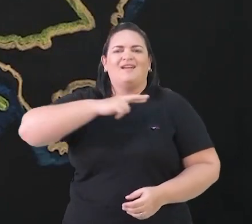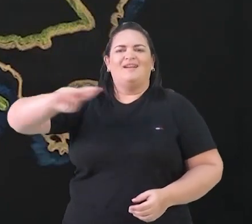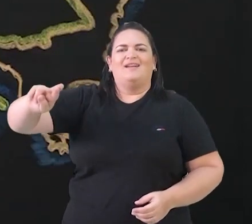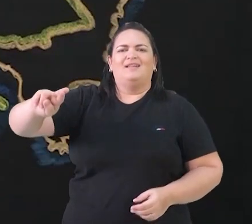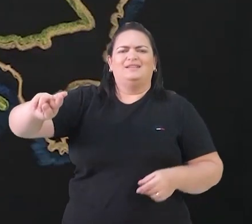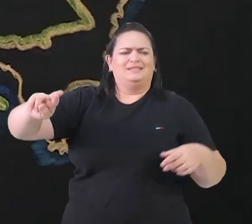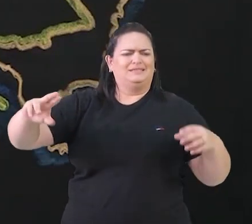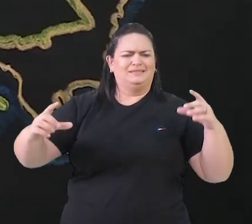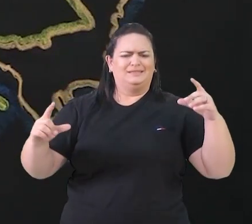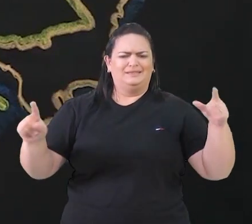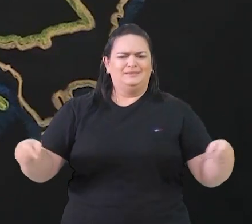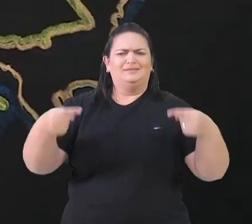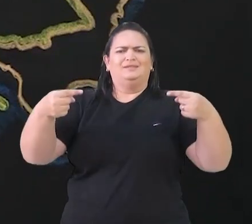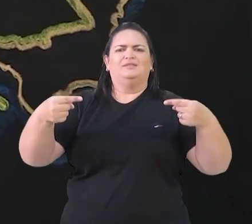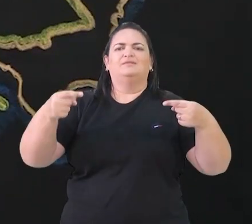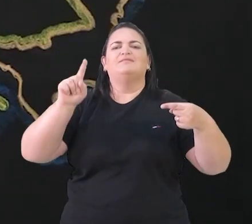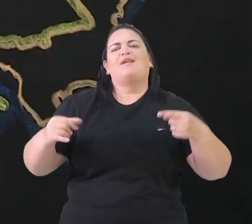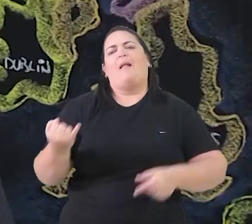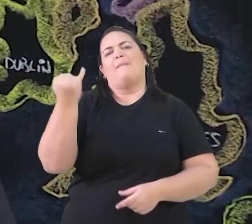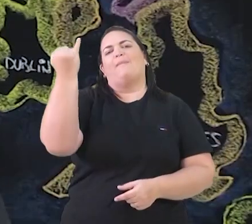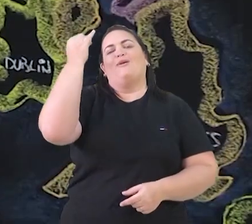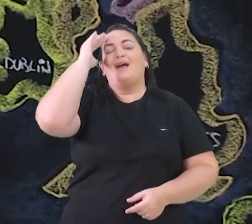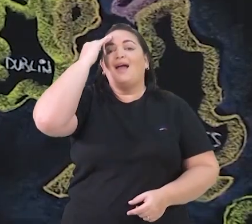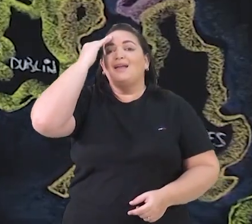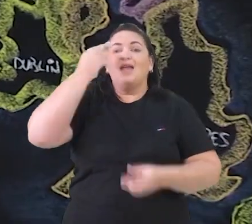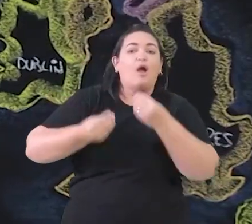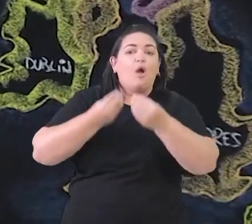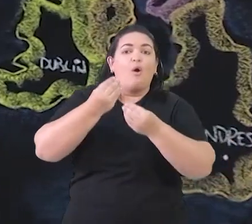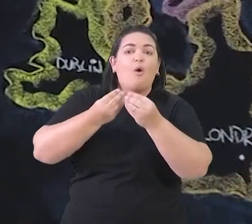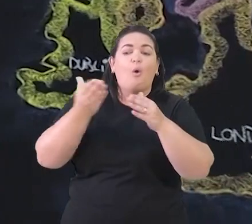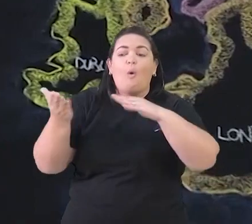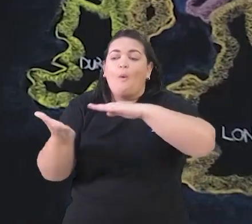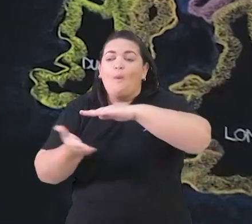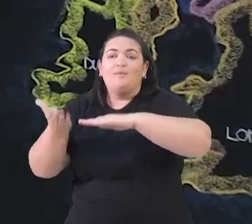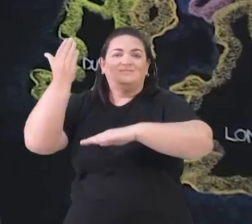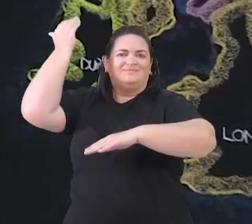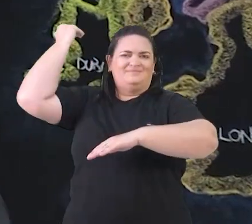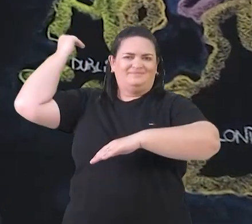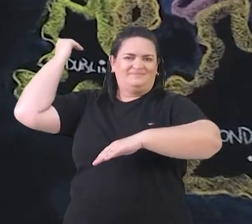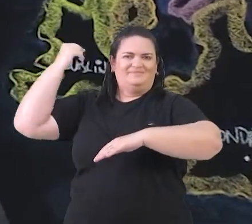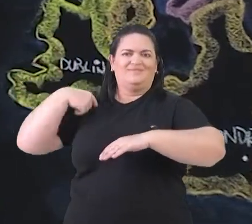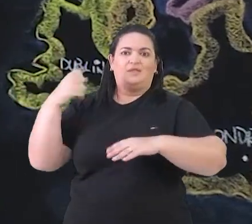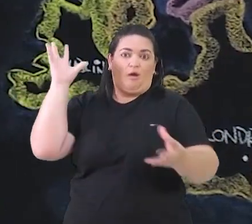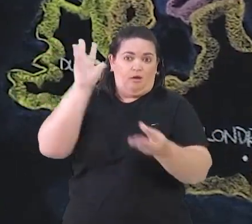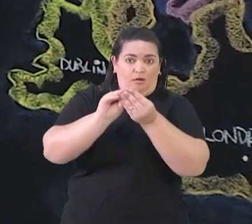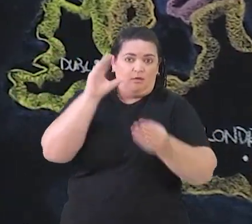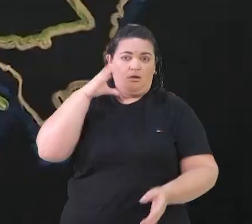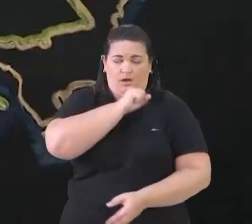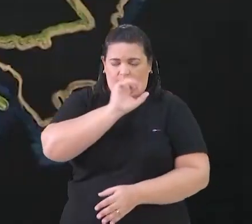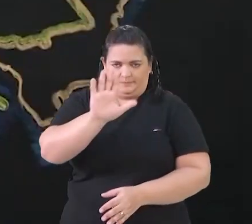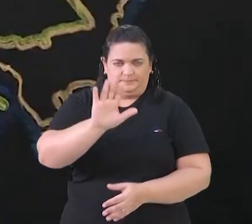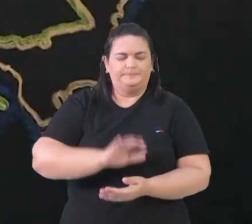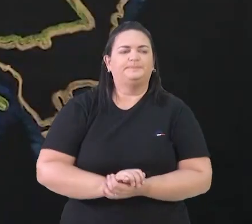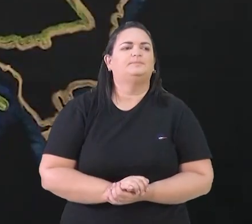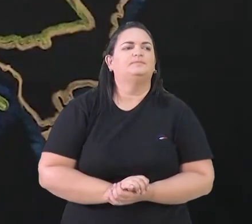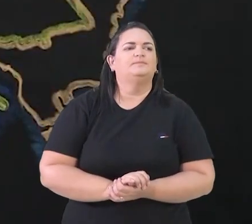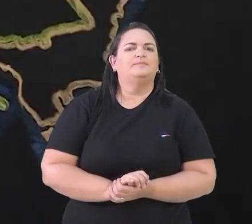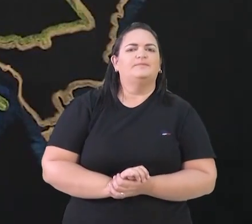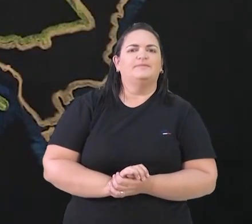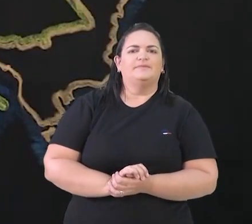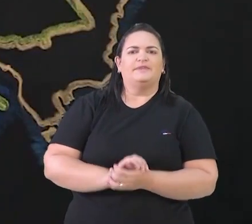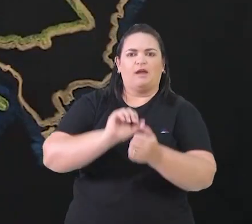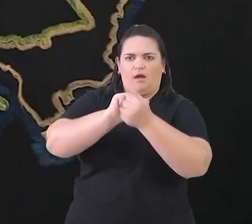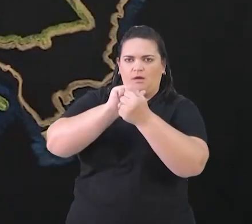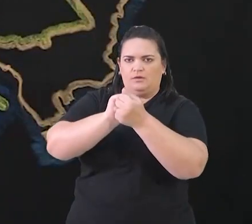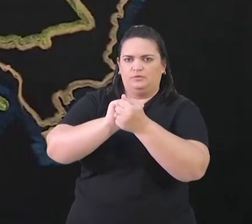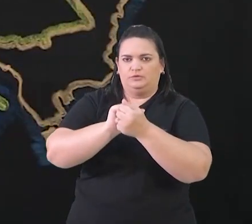importantíssimos para entender a Idade Moderna. Então, como a gente falou de muita coisa hoje, eu vou fazer uma recapitulação bem rápida. Acompanhe aqui comigo